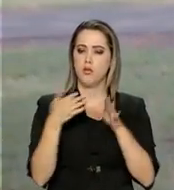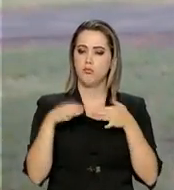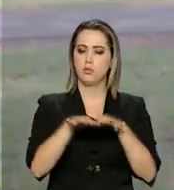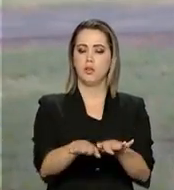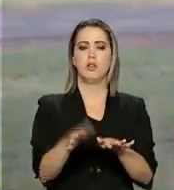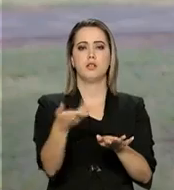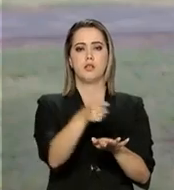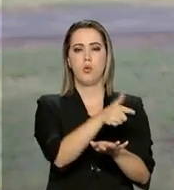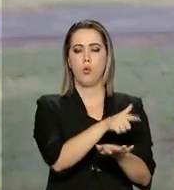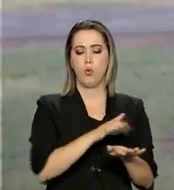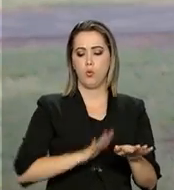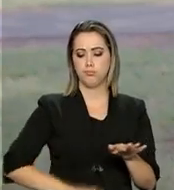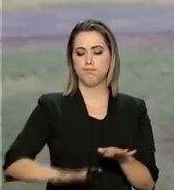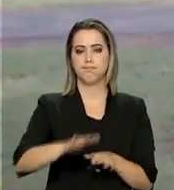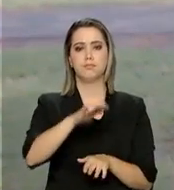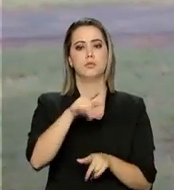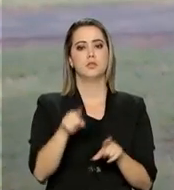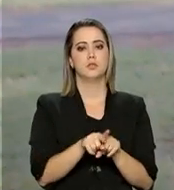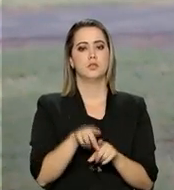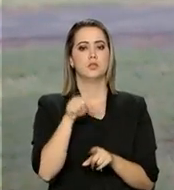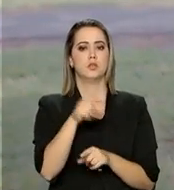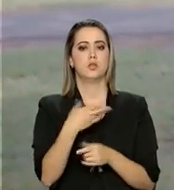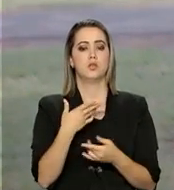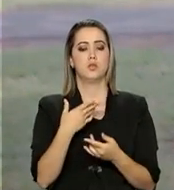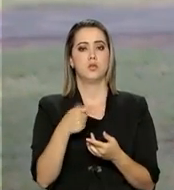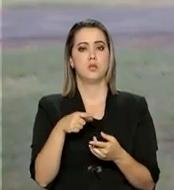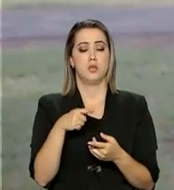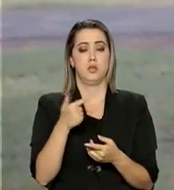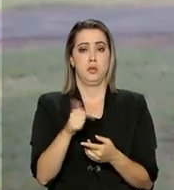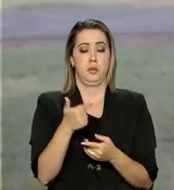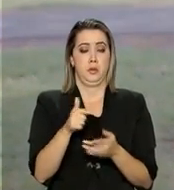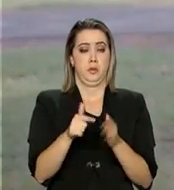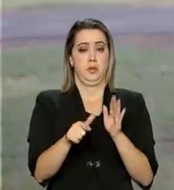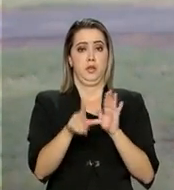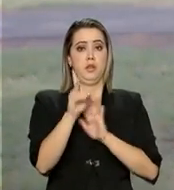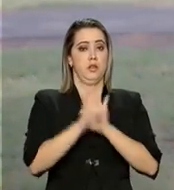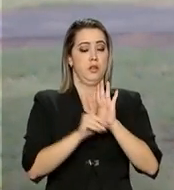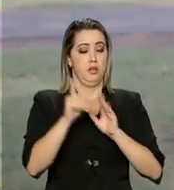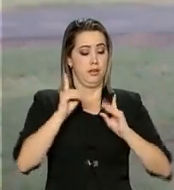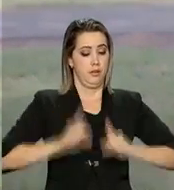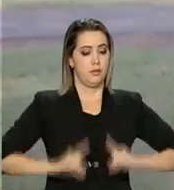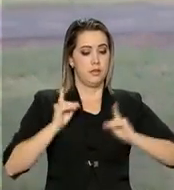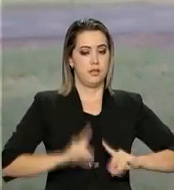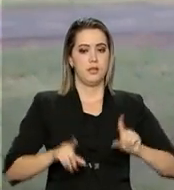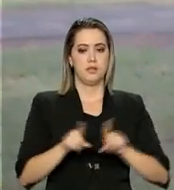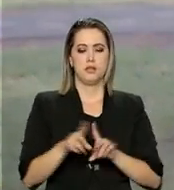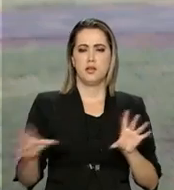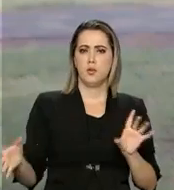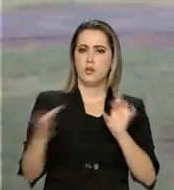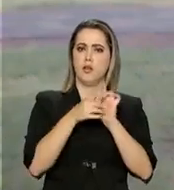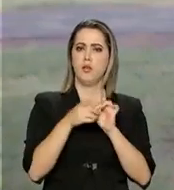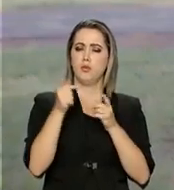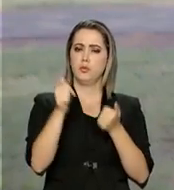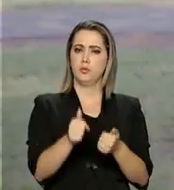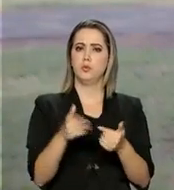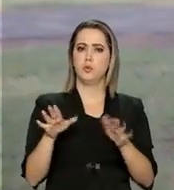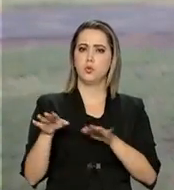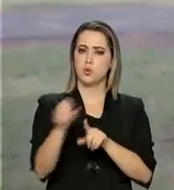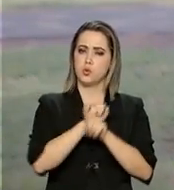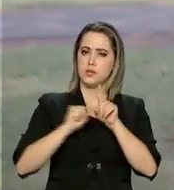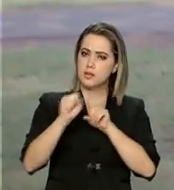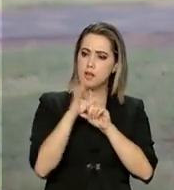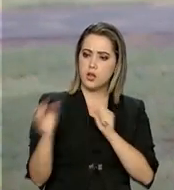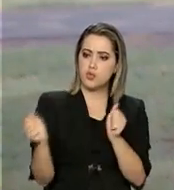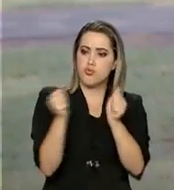outras crianças, não portadoras de deficiência, porque é isso que é importante, essa integração, fazer parte de uma sociedade